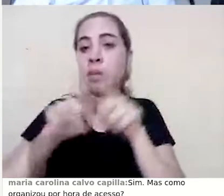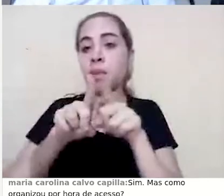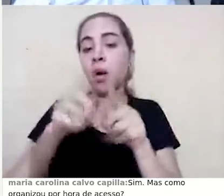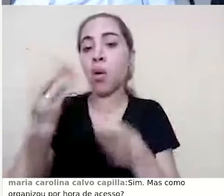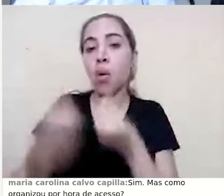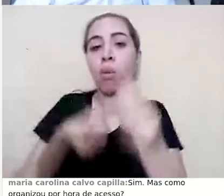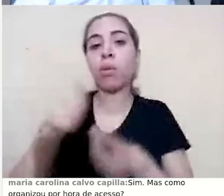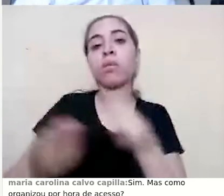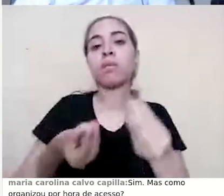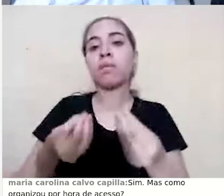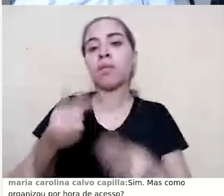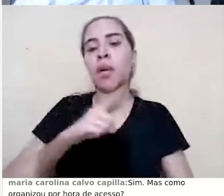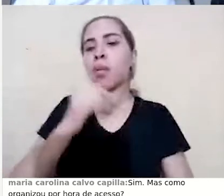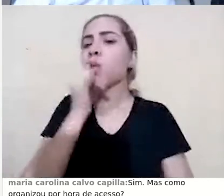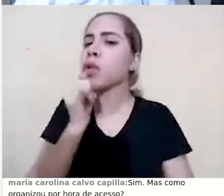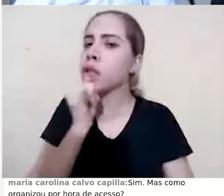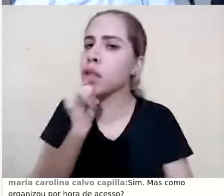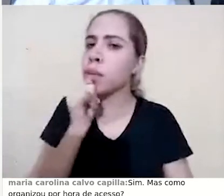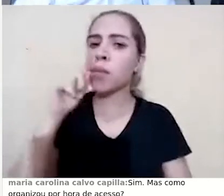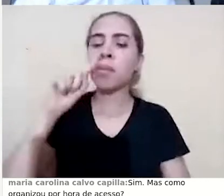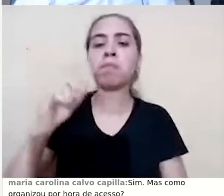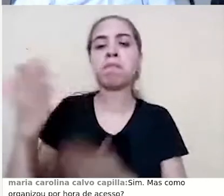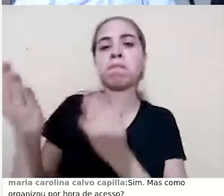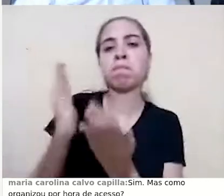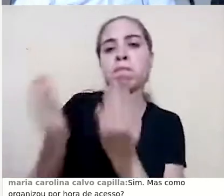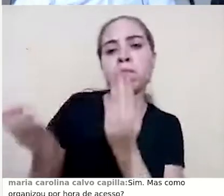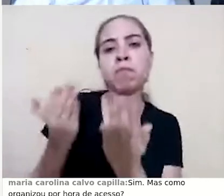quero, por exemplo, comparar questionário,